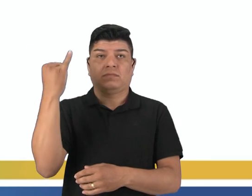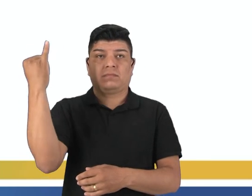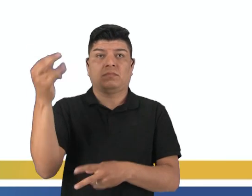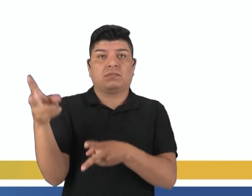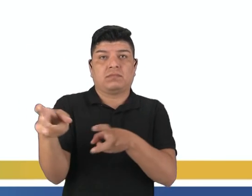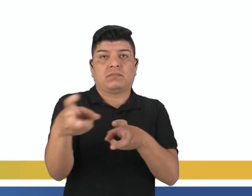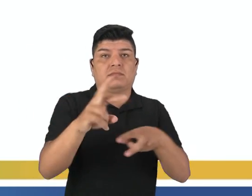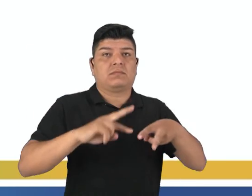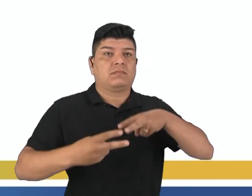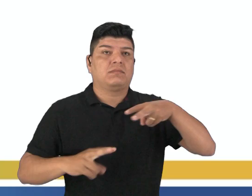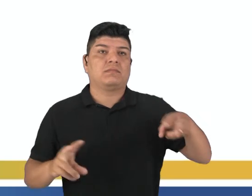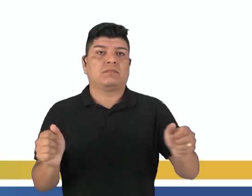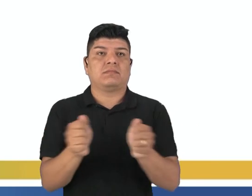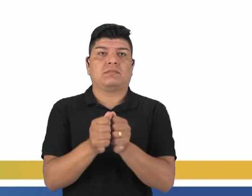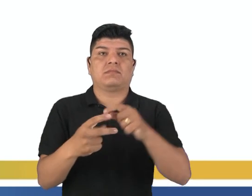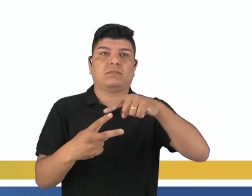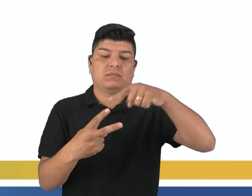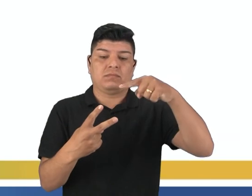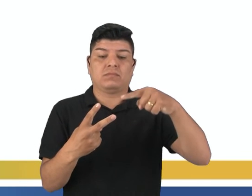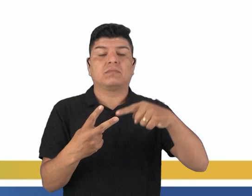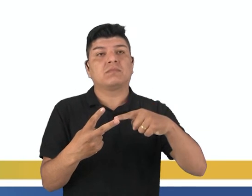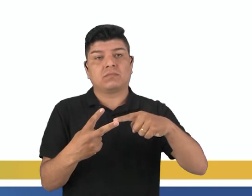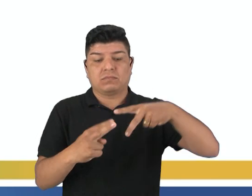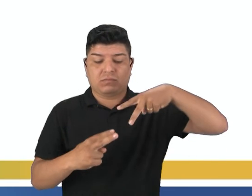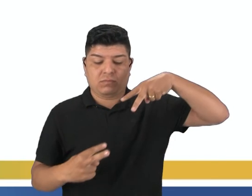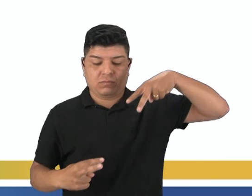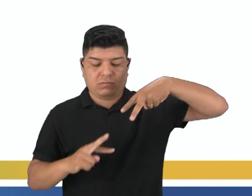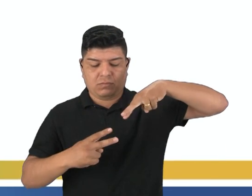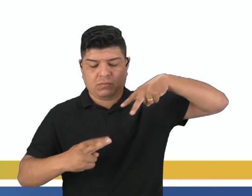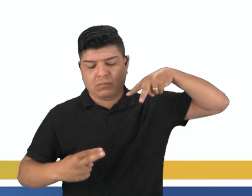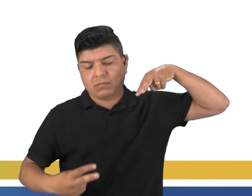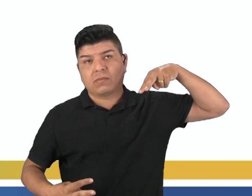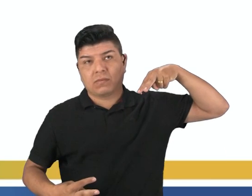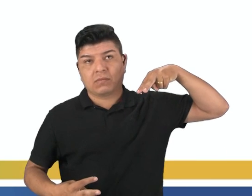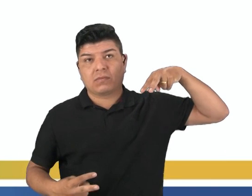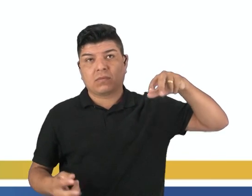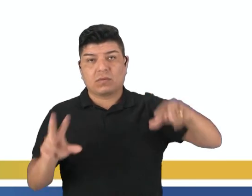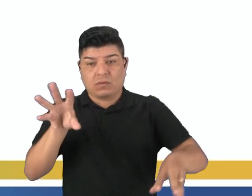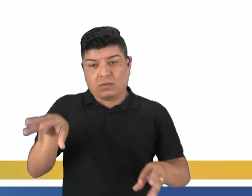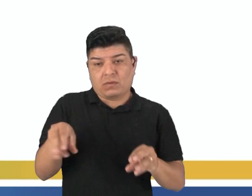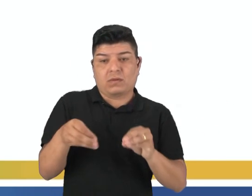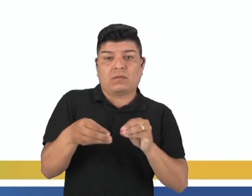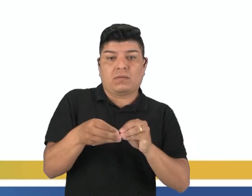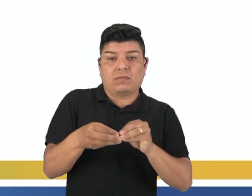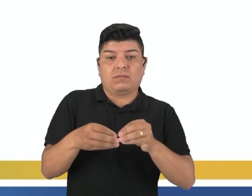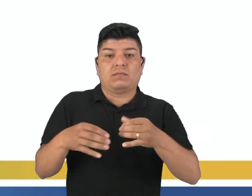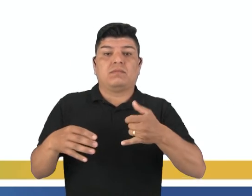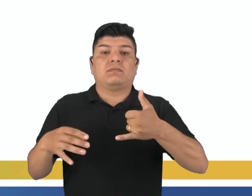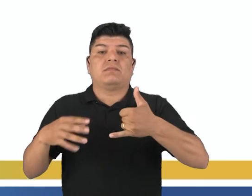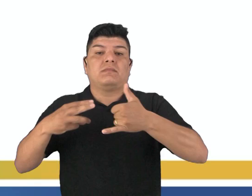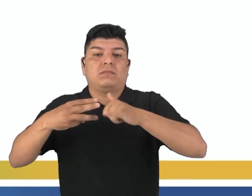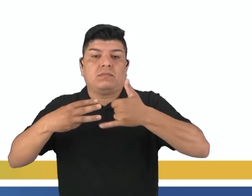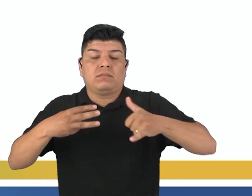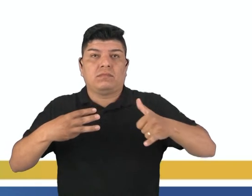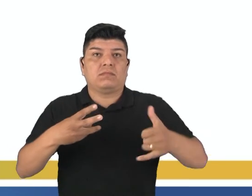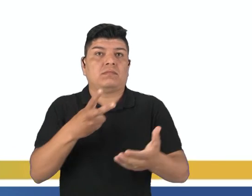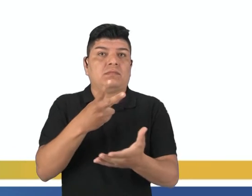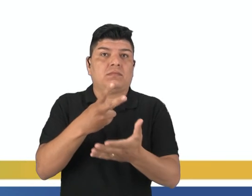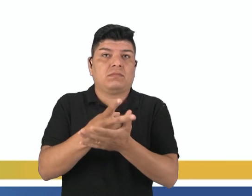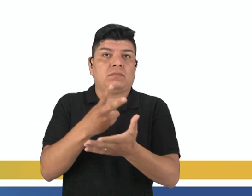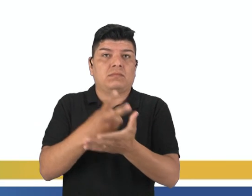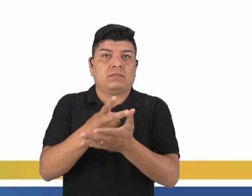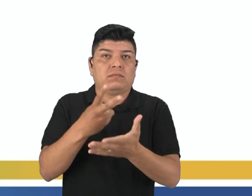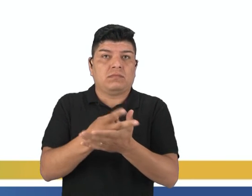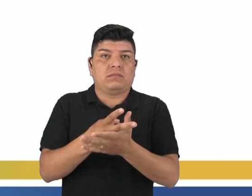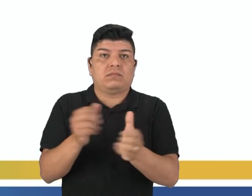que a gente perceba que o DNA é composto por duas fitas que se complementam e que a molécula de DNA adenina sempre se